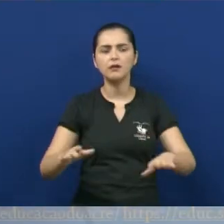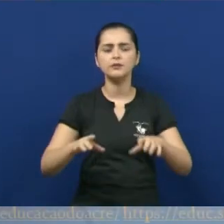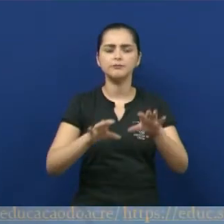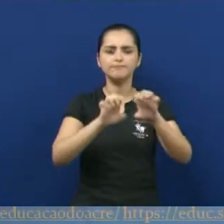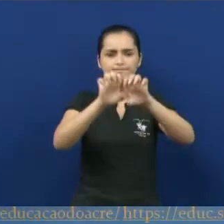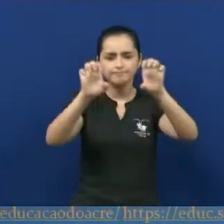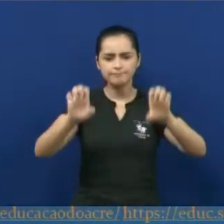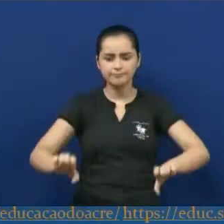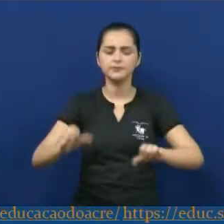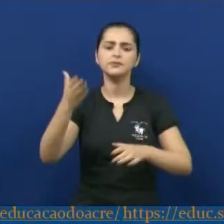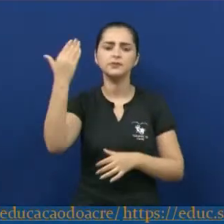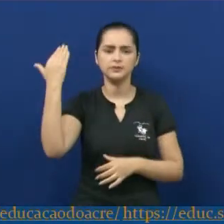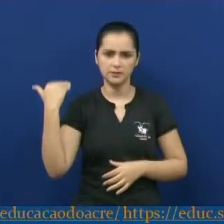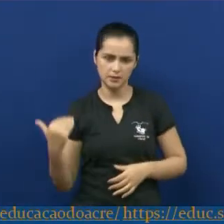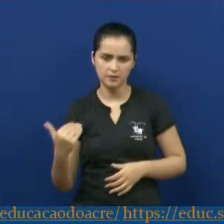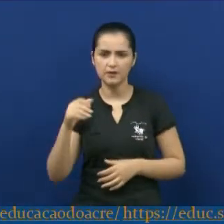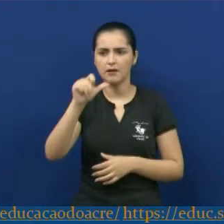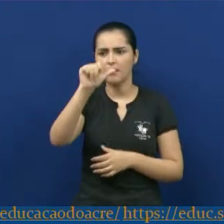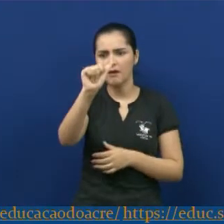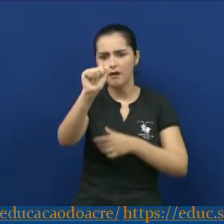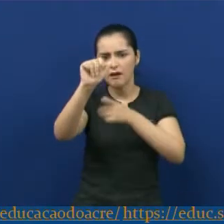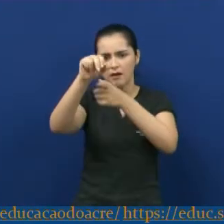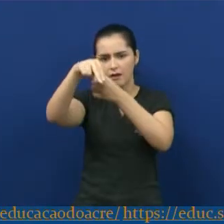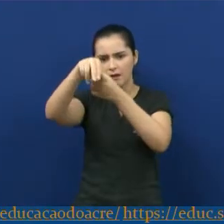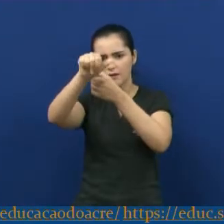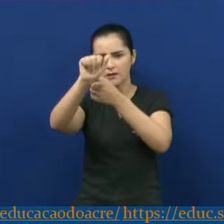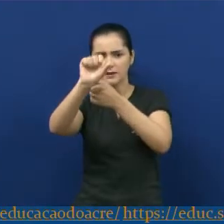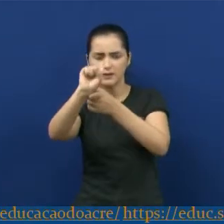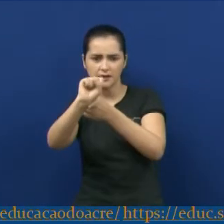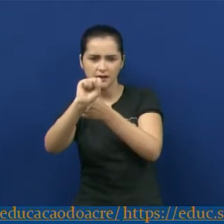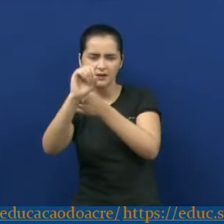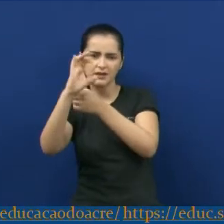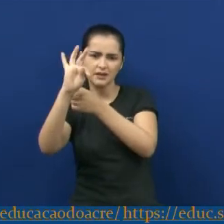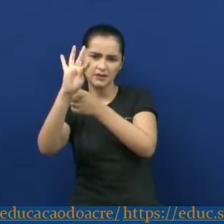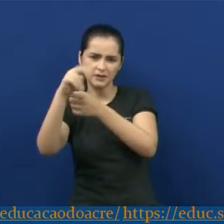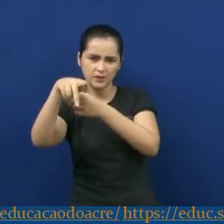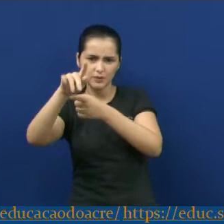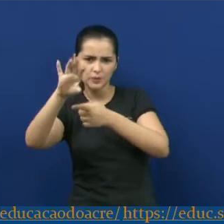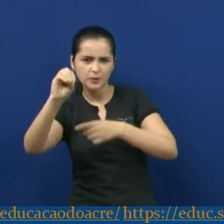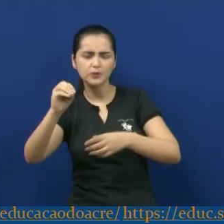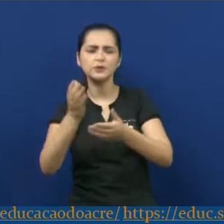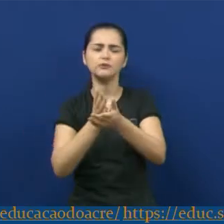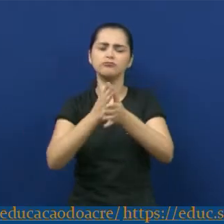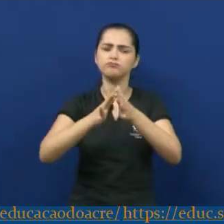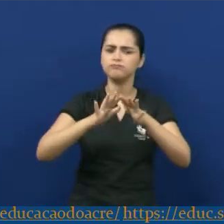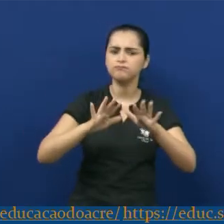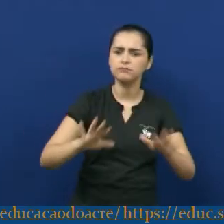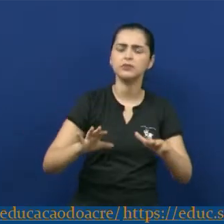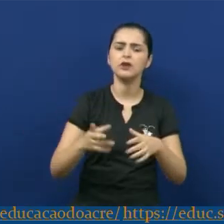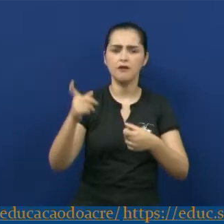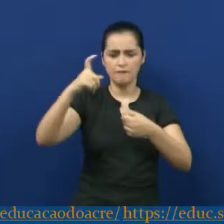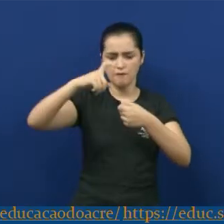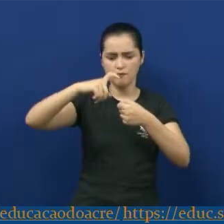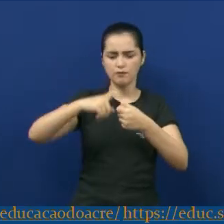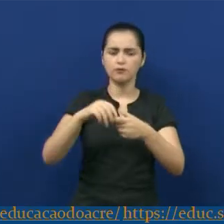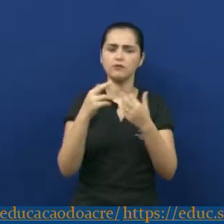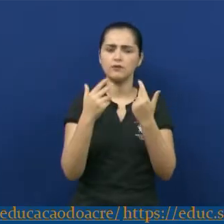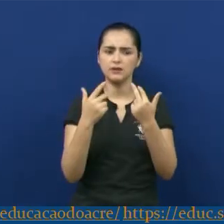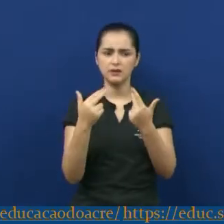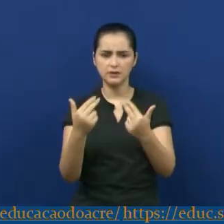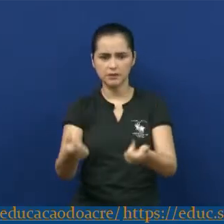passado, anarquismo em sentido destruidor, volta às origens, linguagem